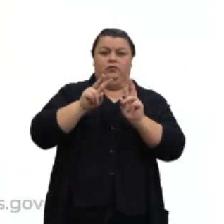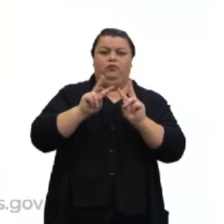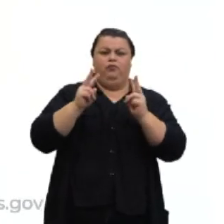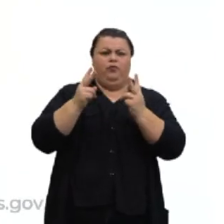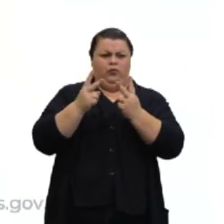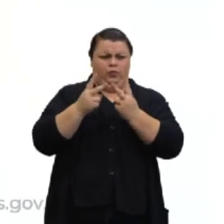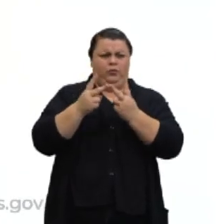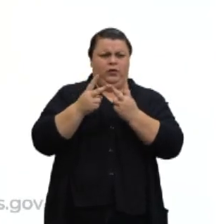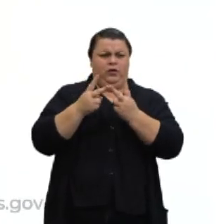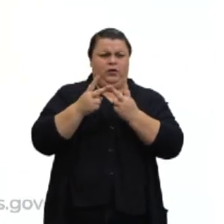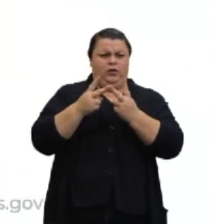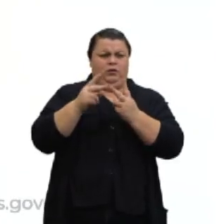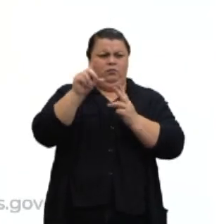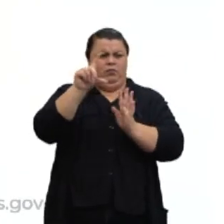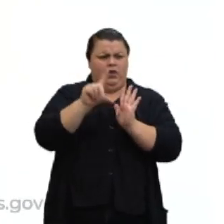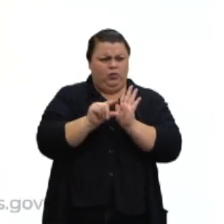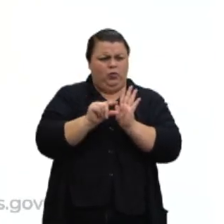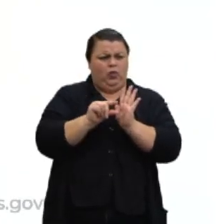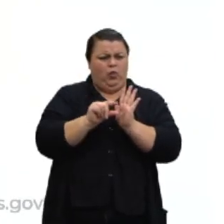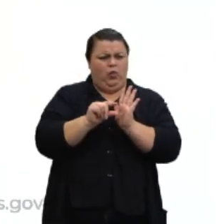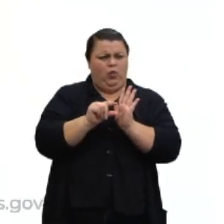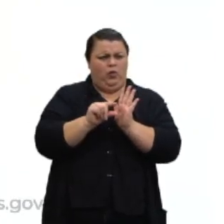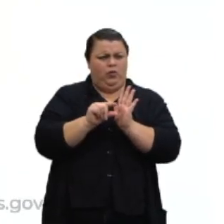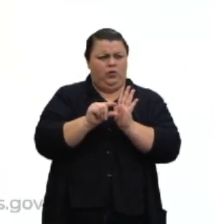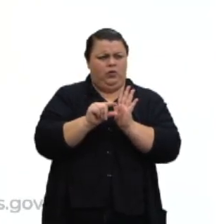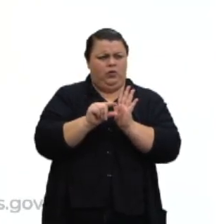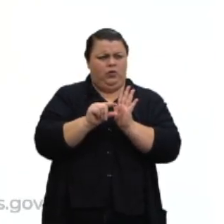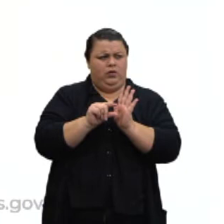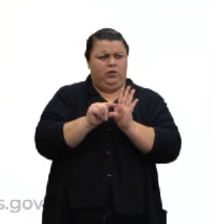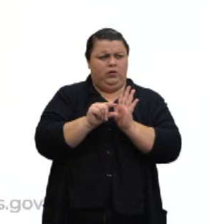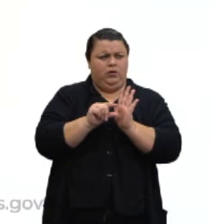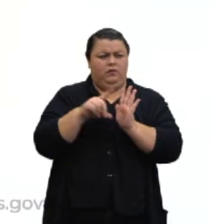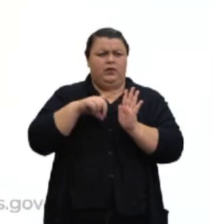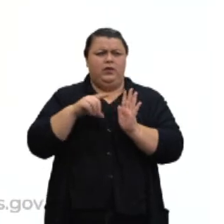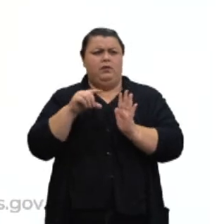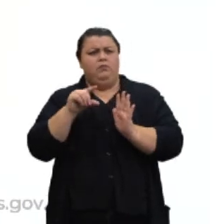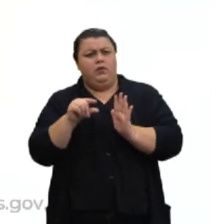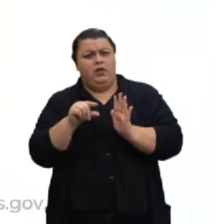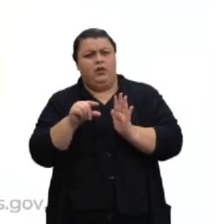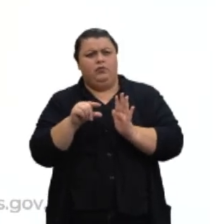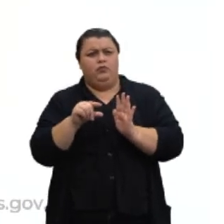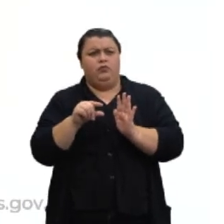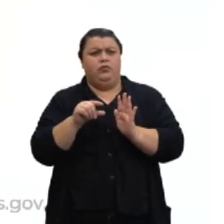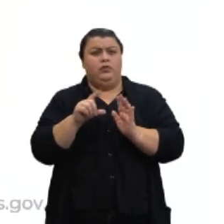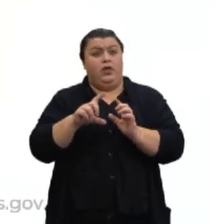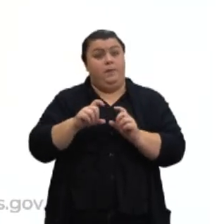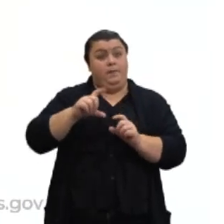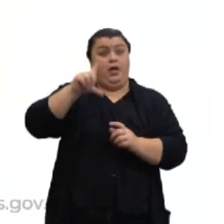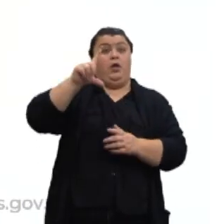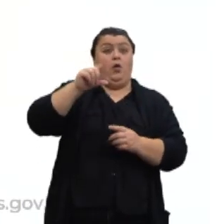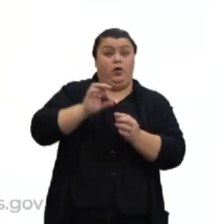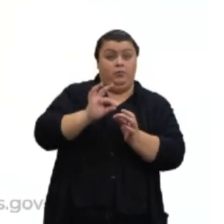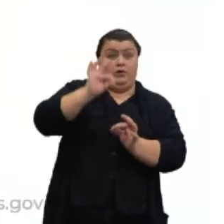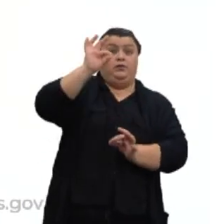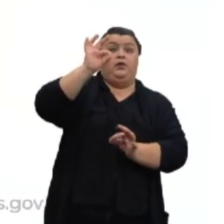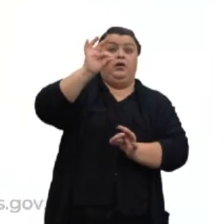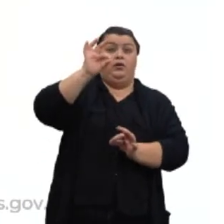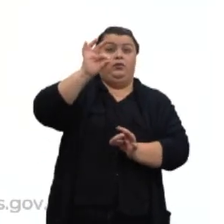se for um prisma menor, se for um prisma mais baixinho, terá menos volume do que um prisma que é maior, que é mais alto.